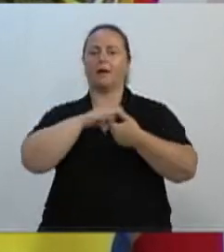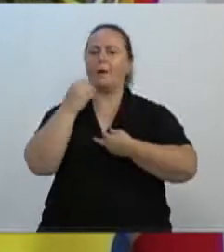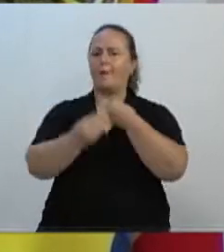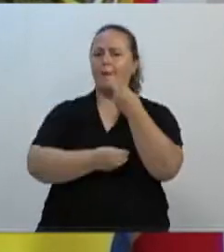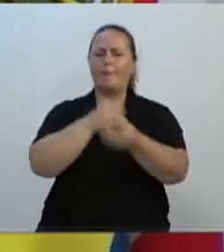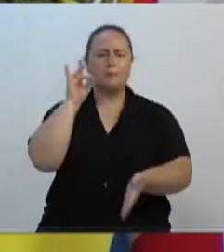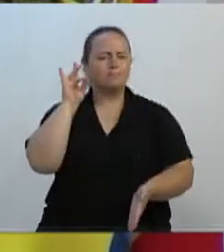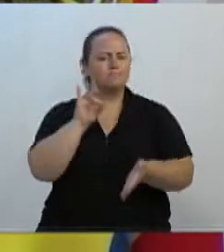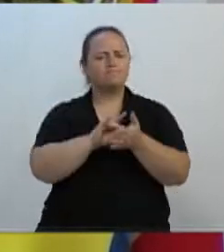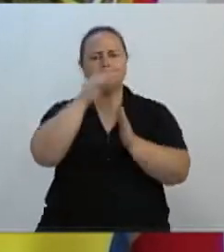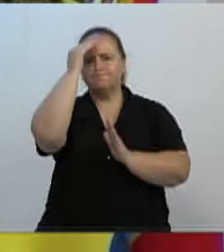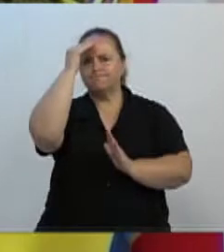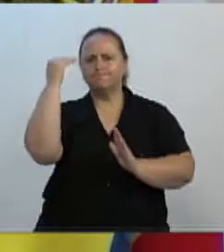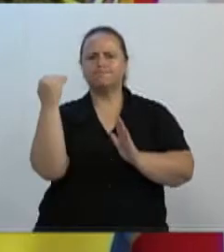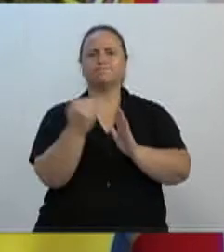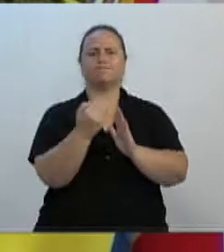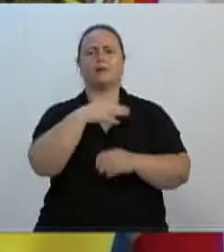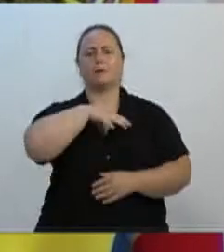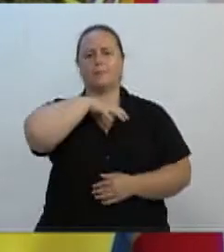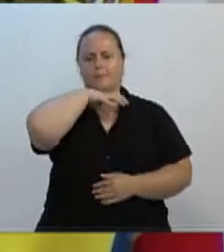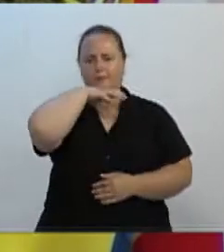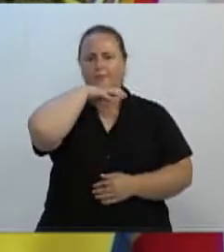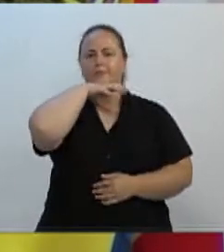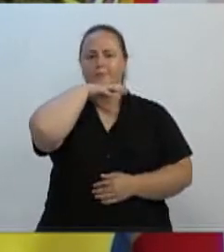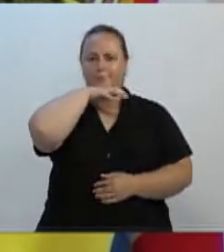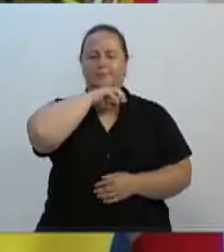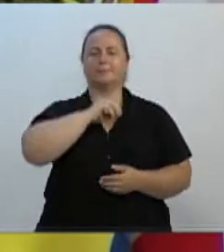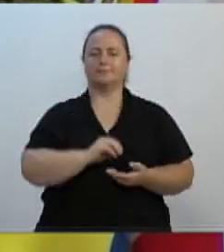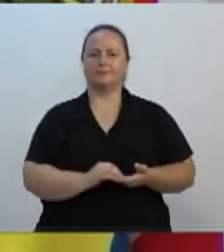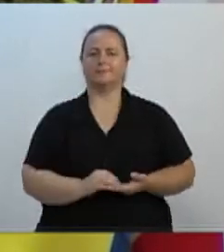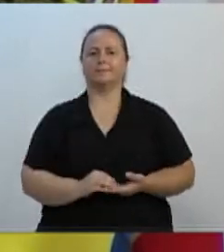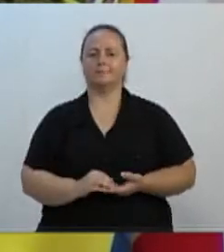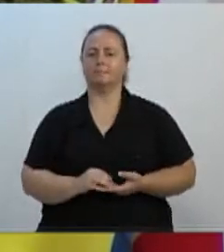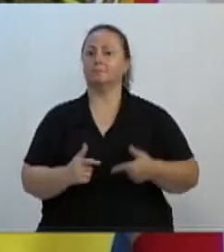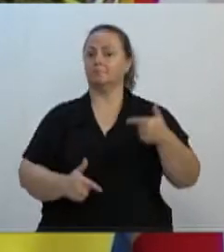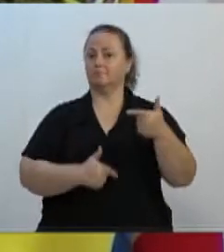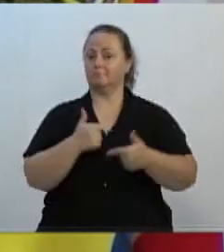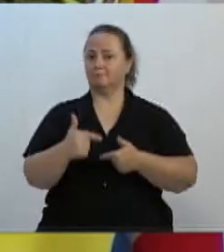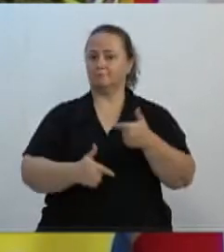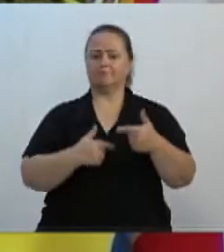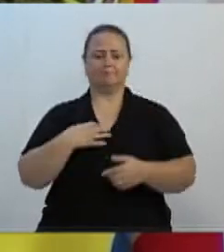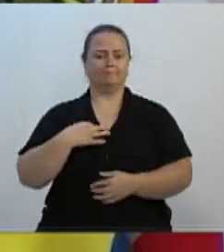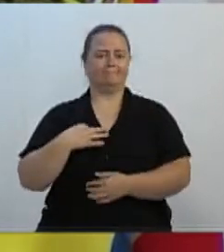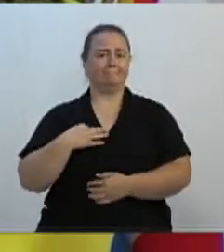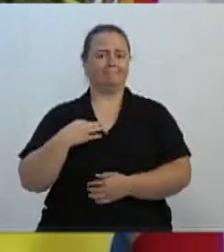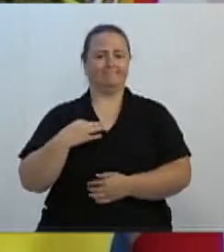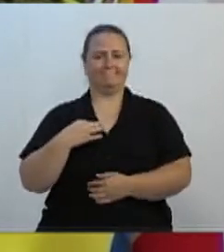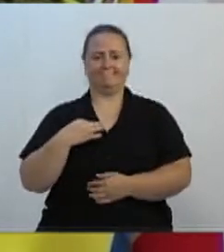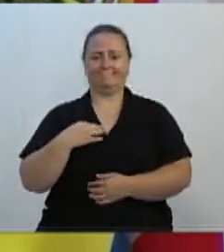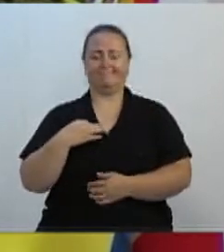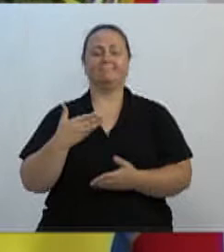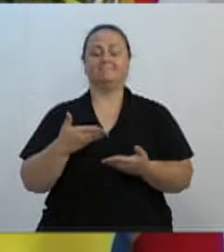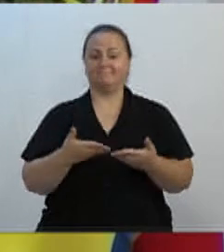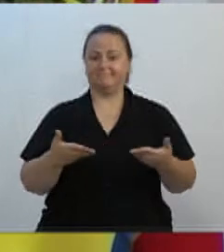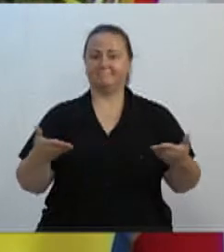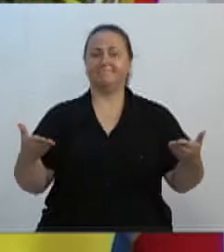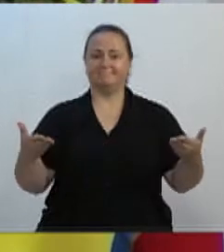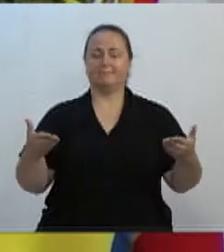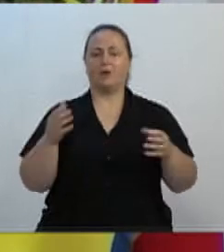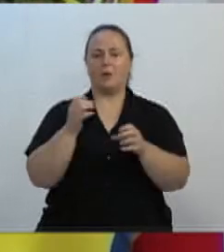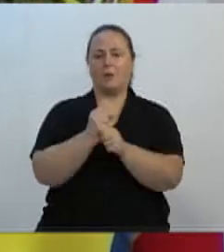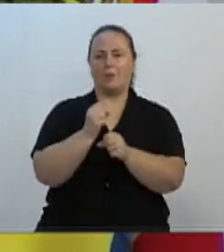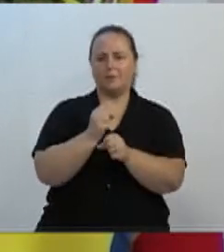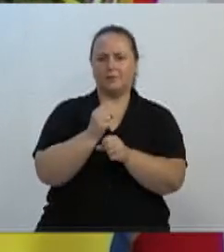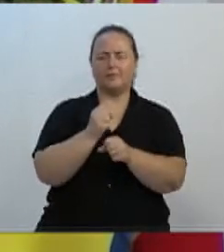da legislação tributária em relação a fazer a declaração de imposto de renda. É um trabalho voluntário que vários dos contadores que aqui estão presentes dedicam o seu